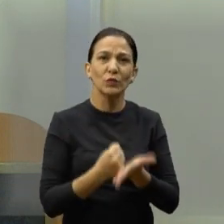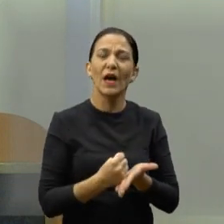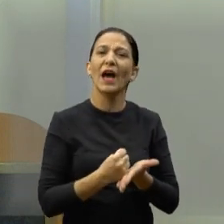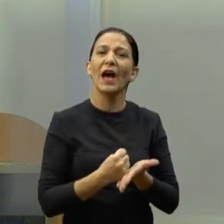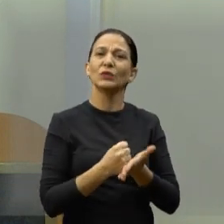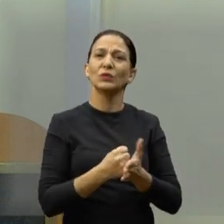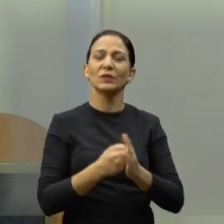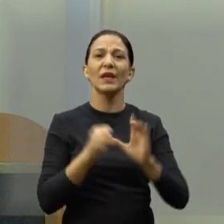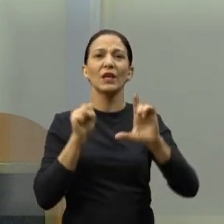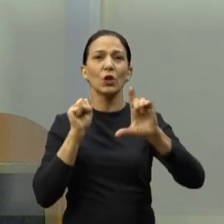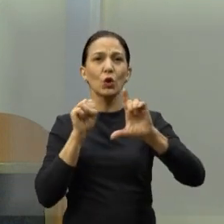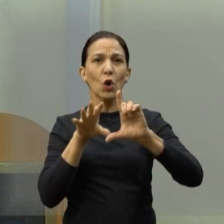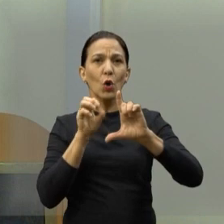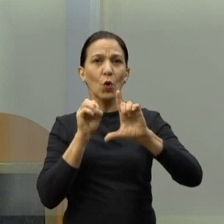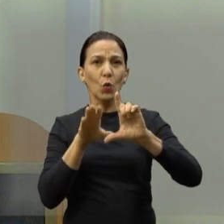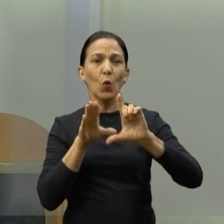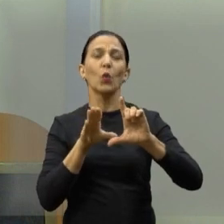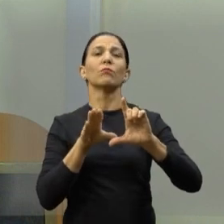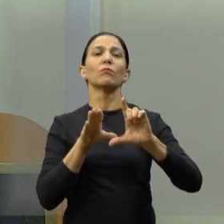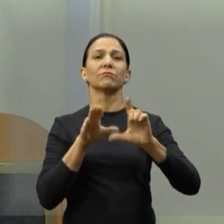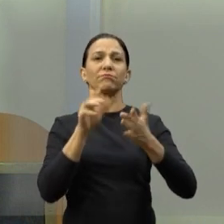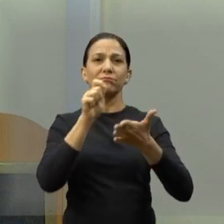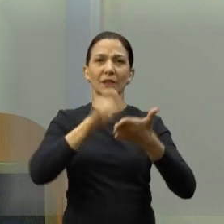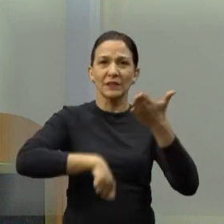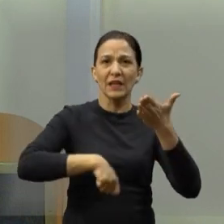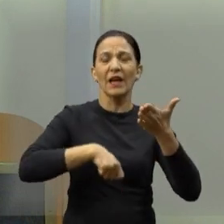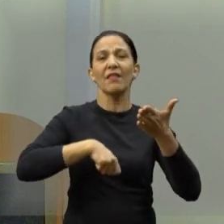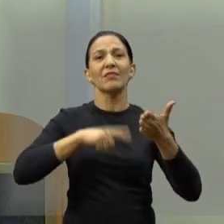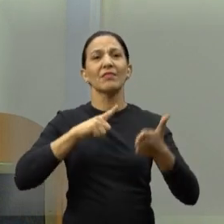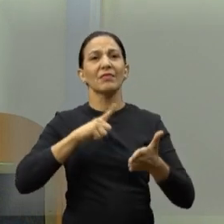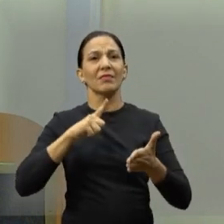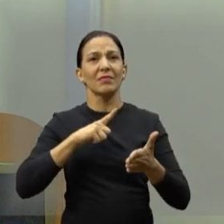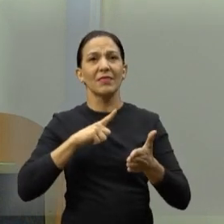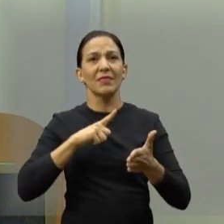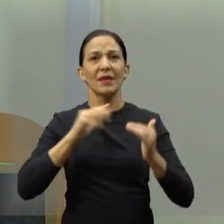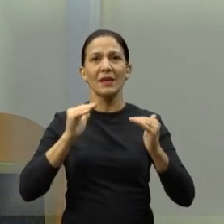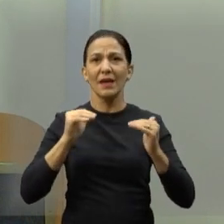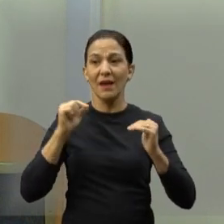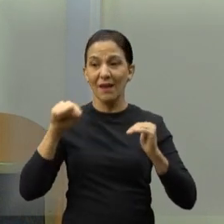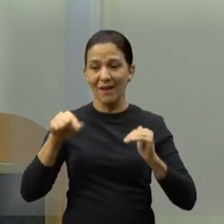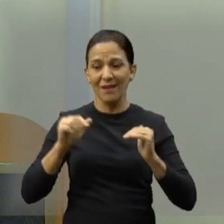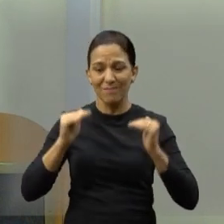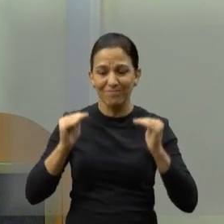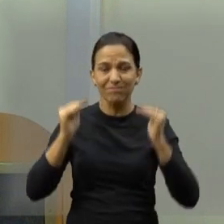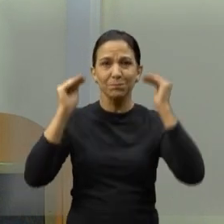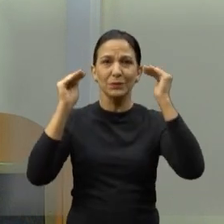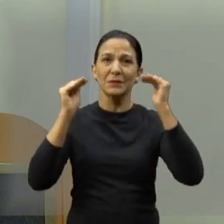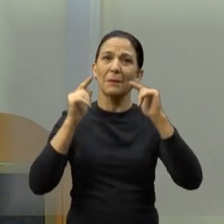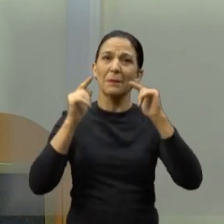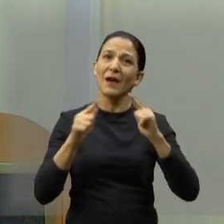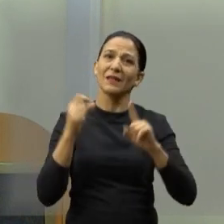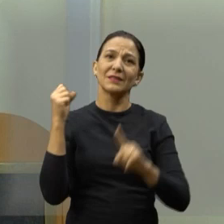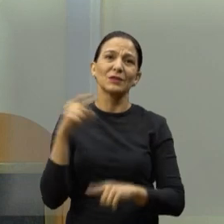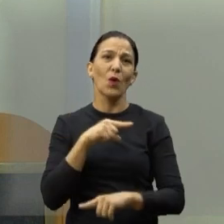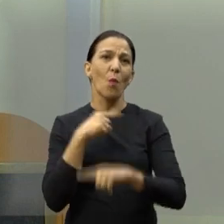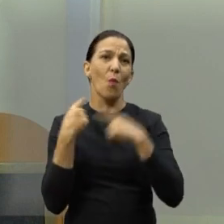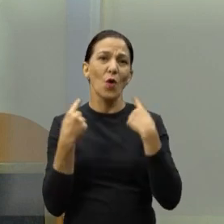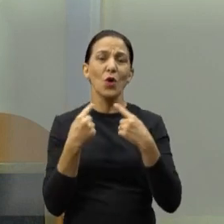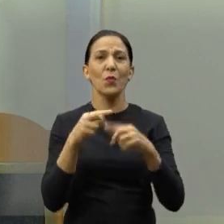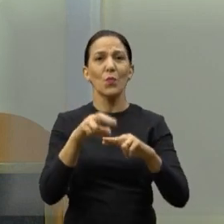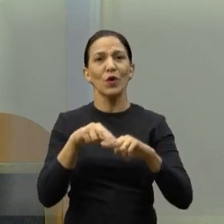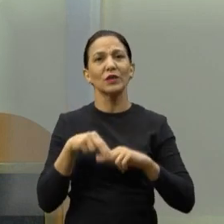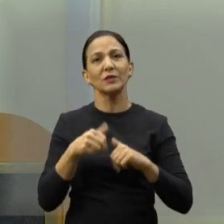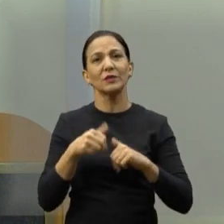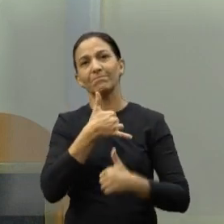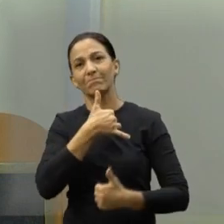Rede Globo. Então ele estava numa ascensão e acontece esse fato que foi muito triste para todos nós, né, e eu repito